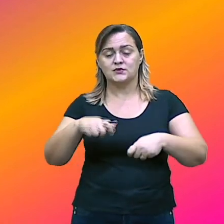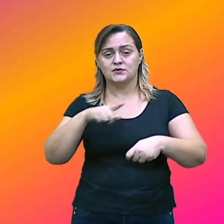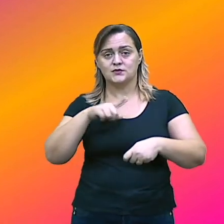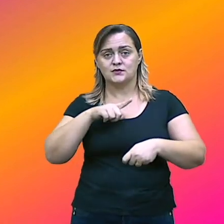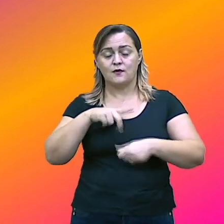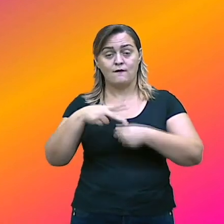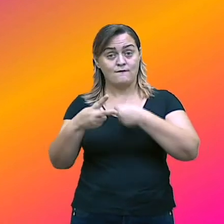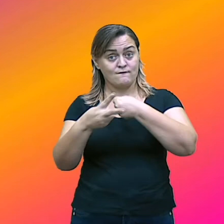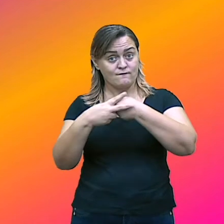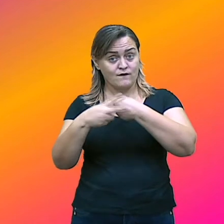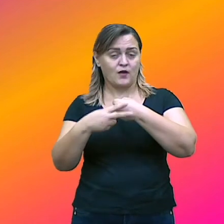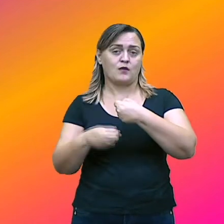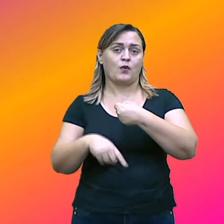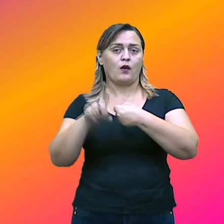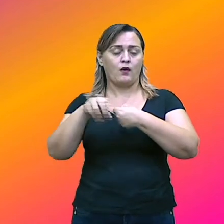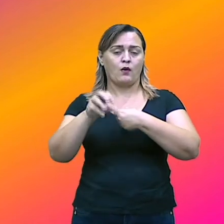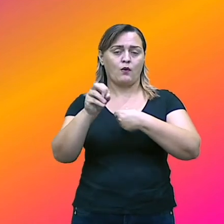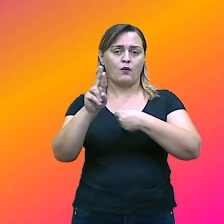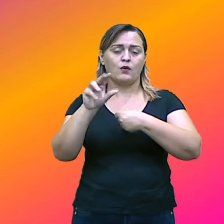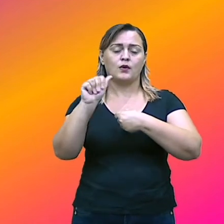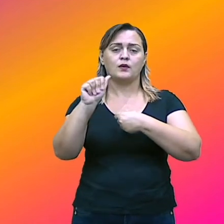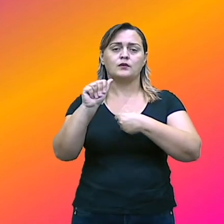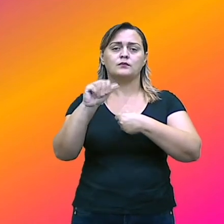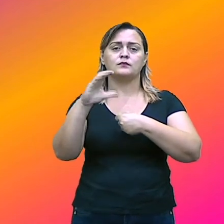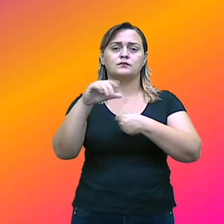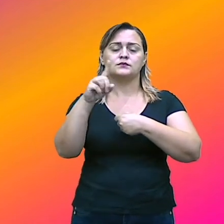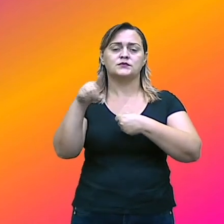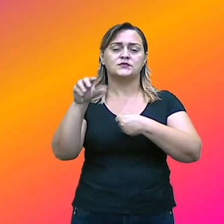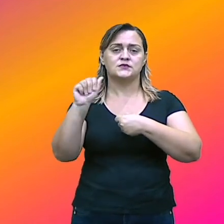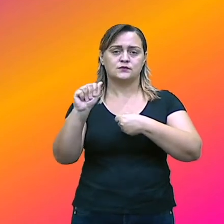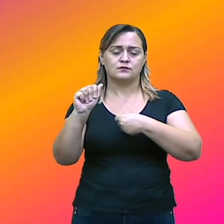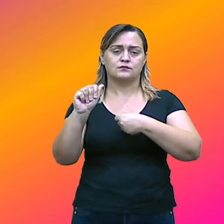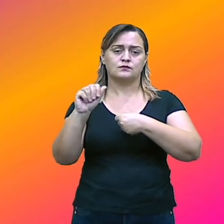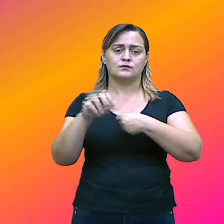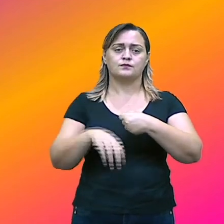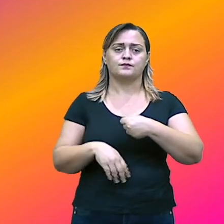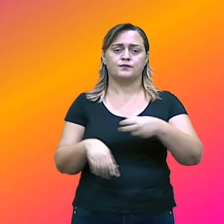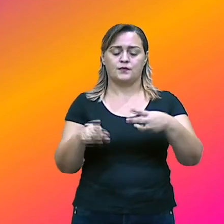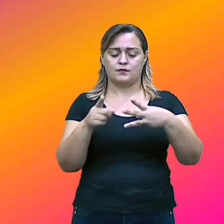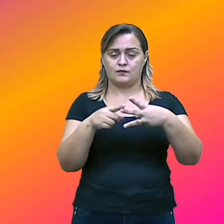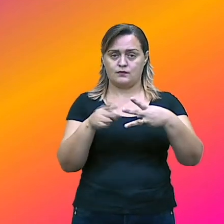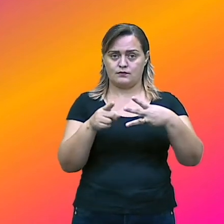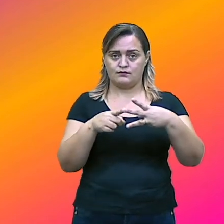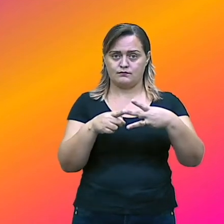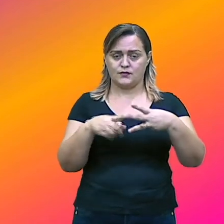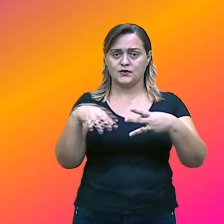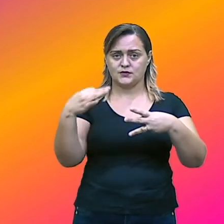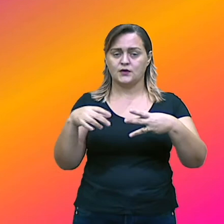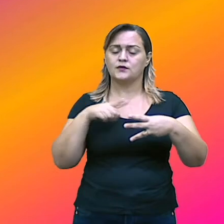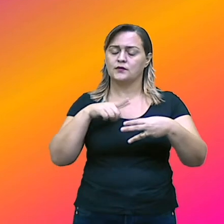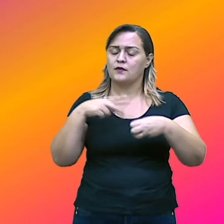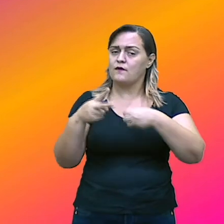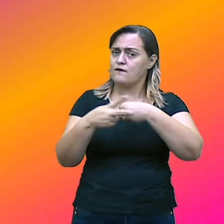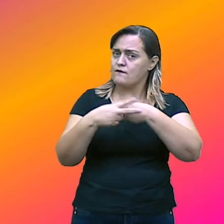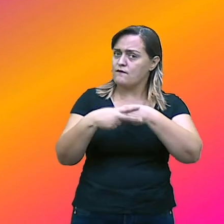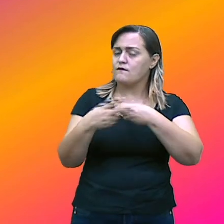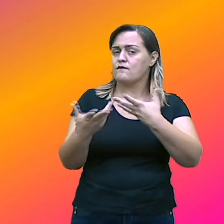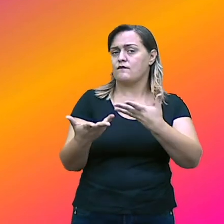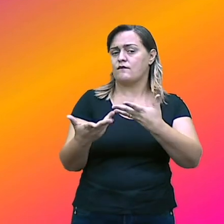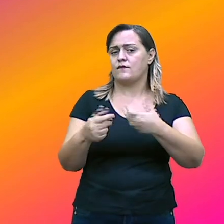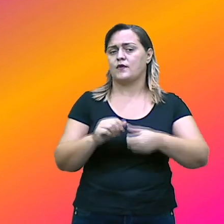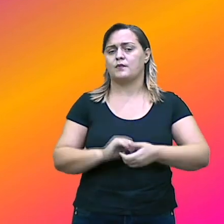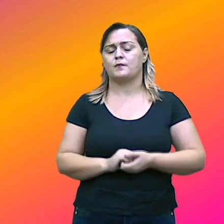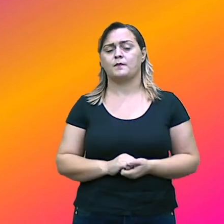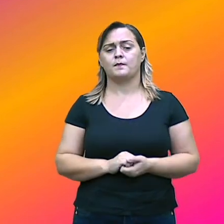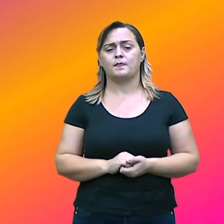Isso. A condição é que tenha um verbo. Ou uma locução verbal, tá? E pode ser também uma frase ou um fragmento aí,